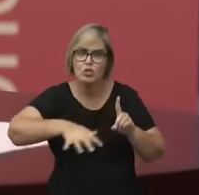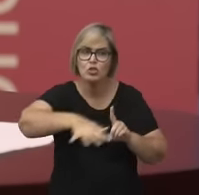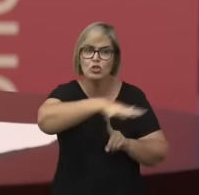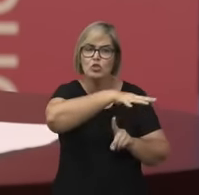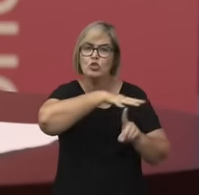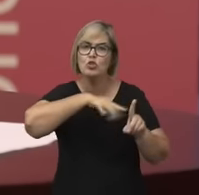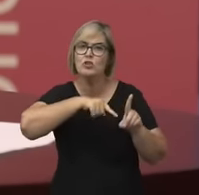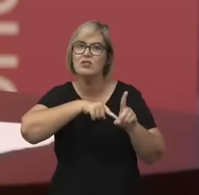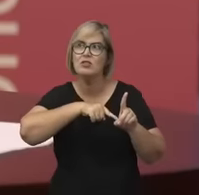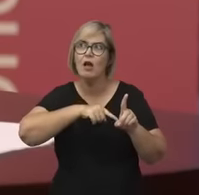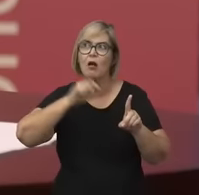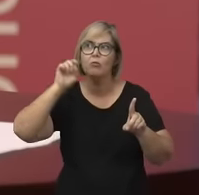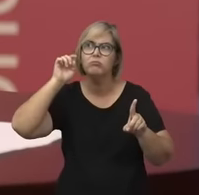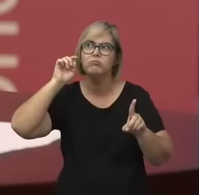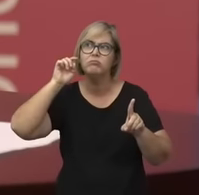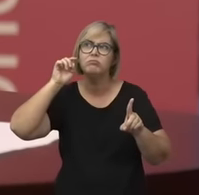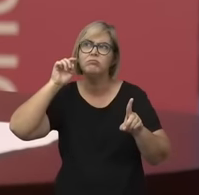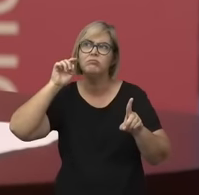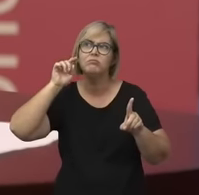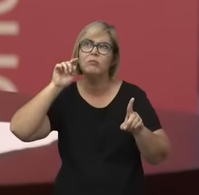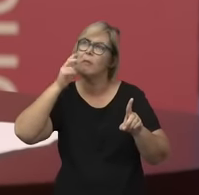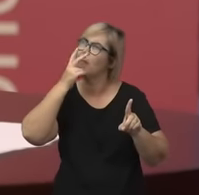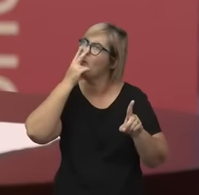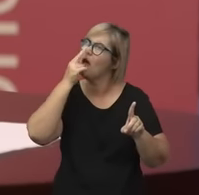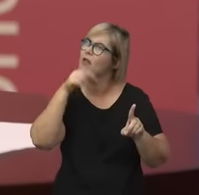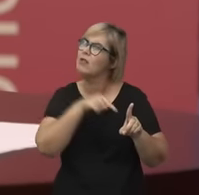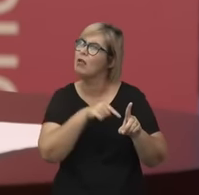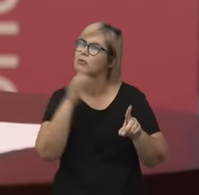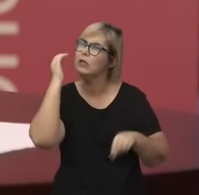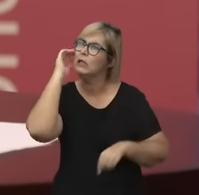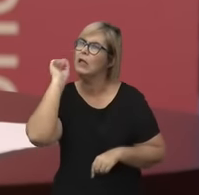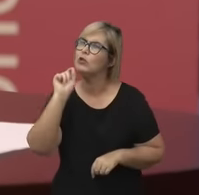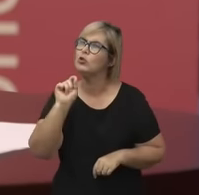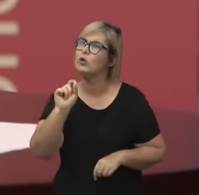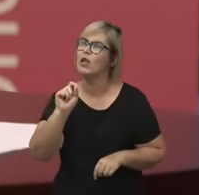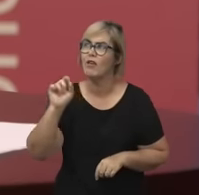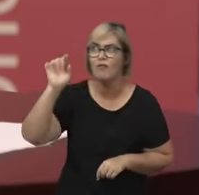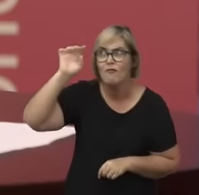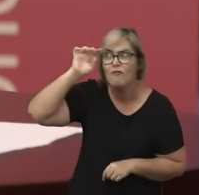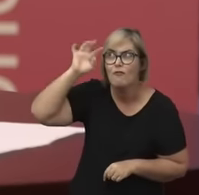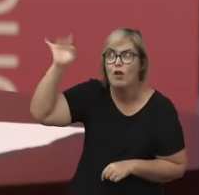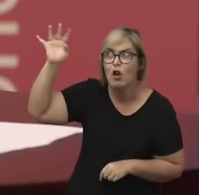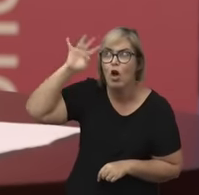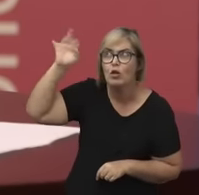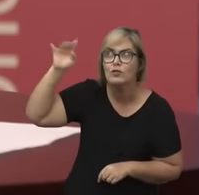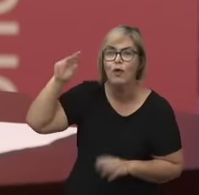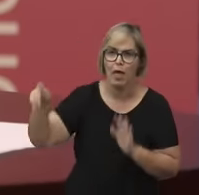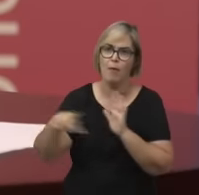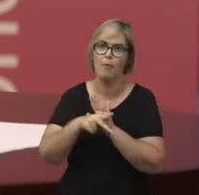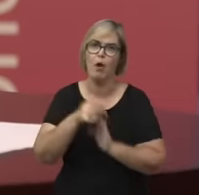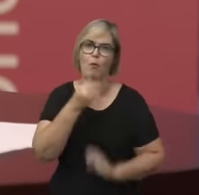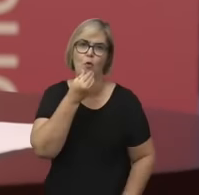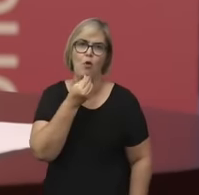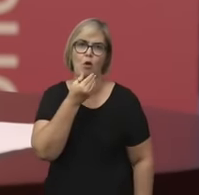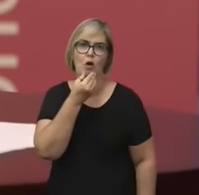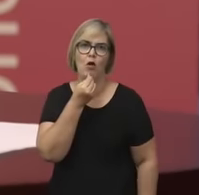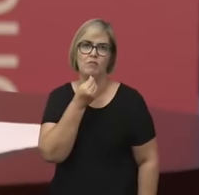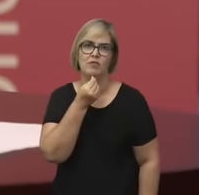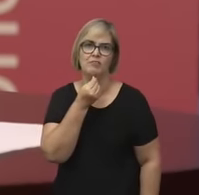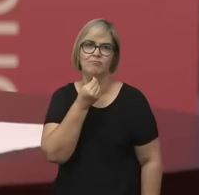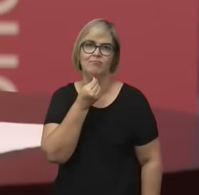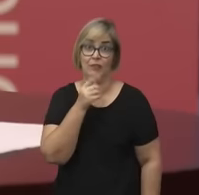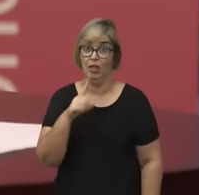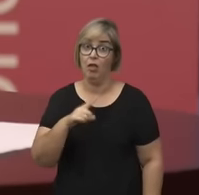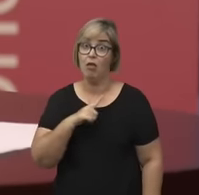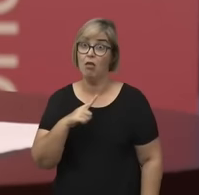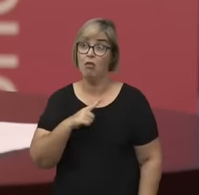filósofo é um homem e ele tem certos marcadores de identidade que